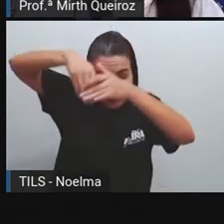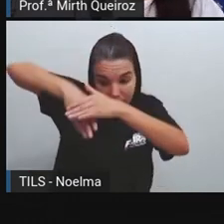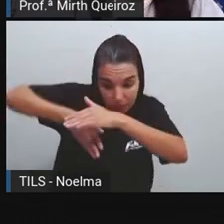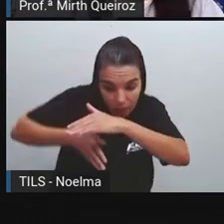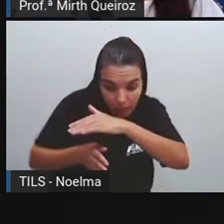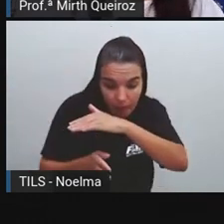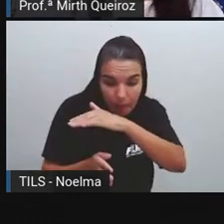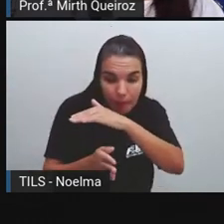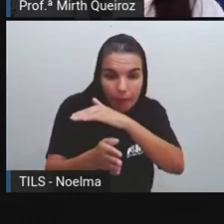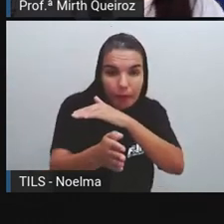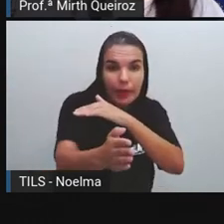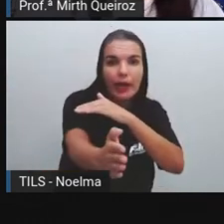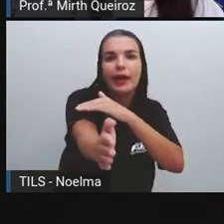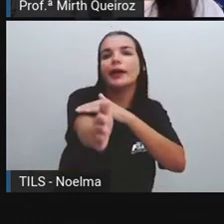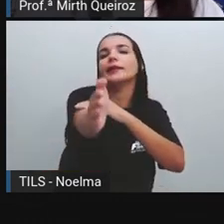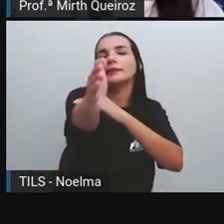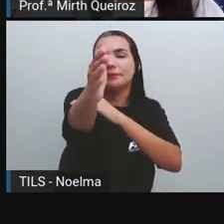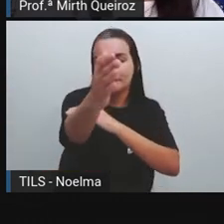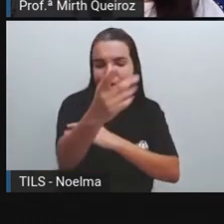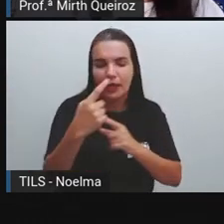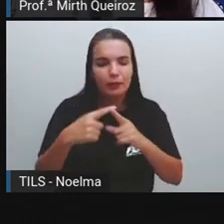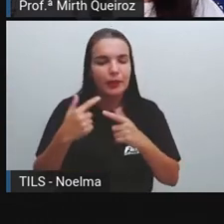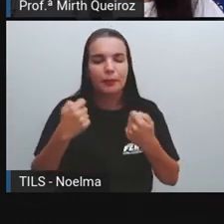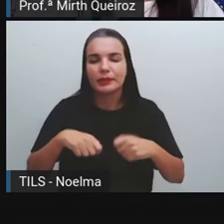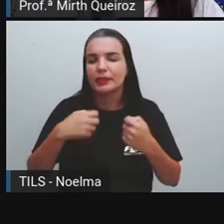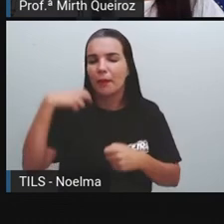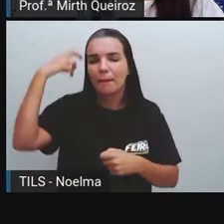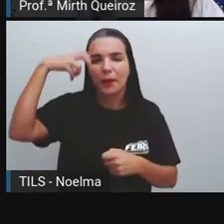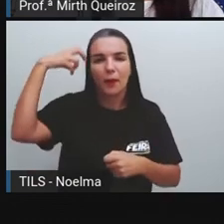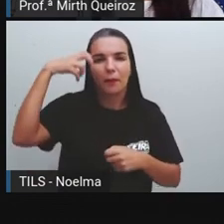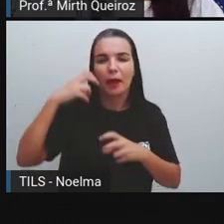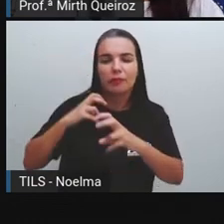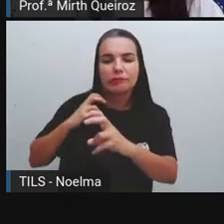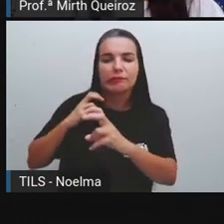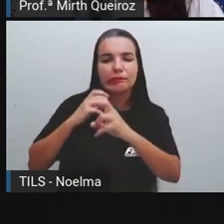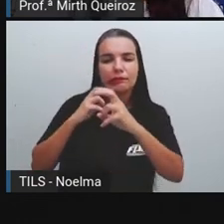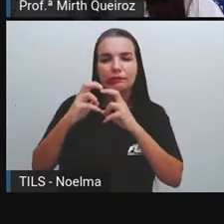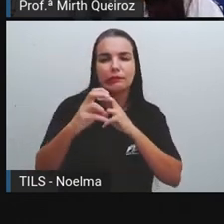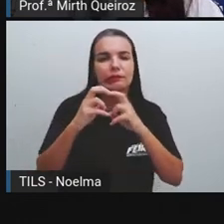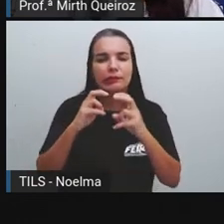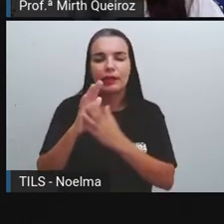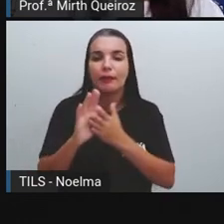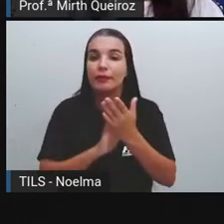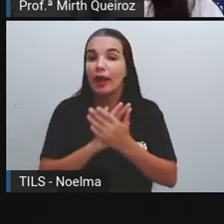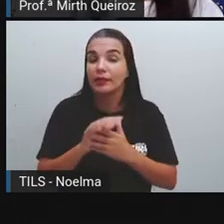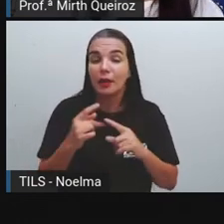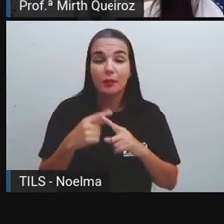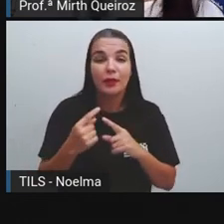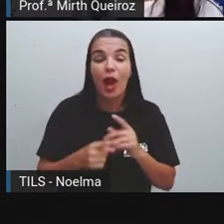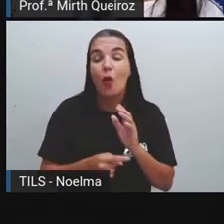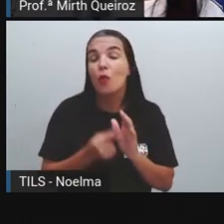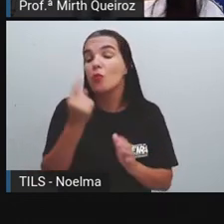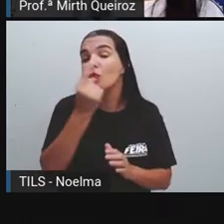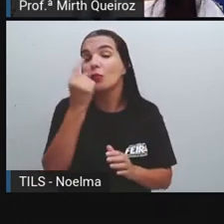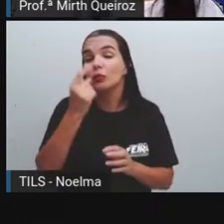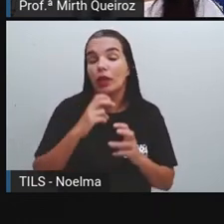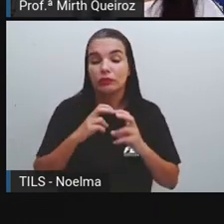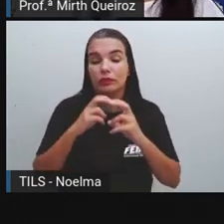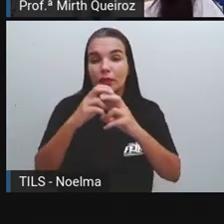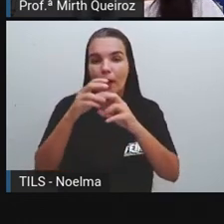sem que precisem preocupar com o trânsito, pois o metrô seria o único meio de transporte